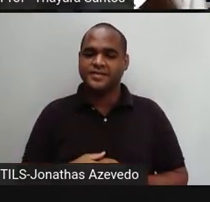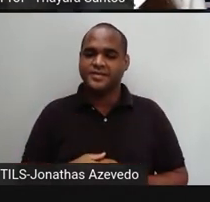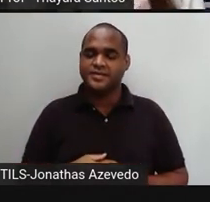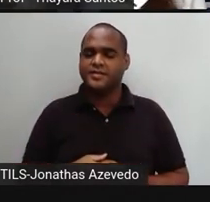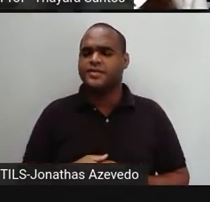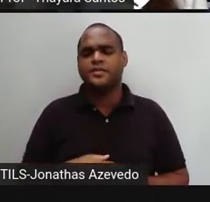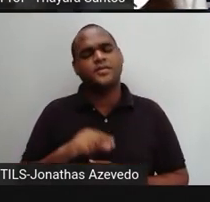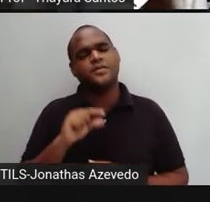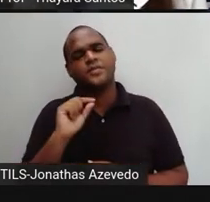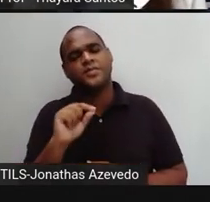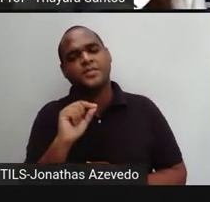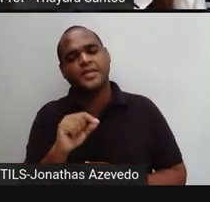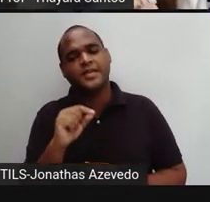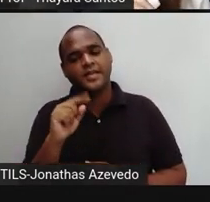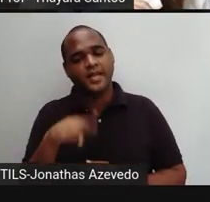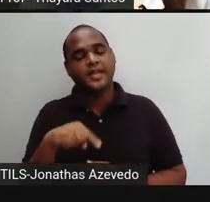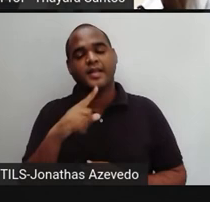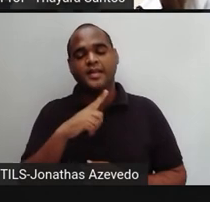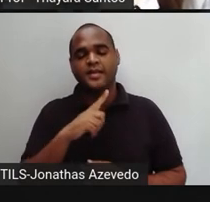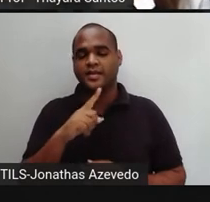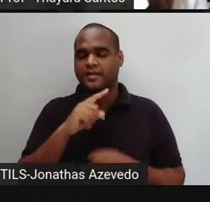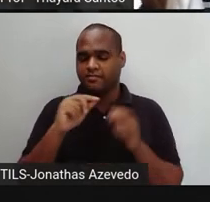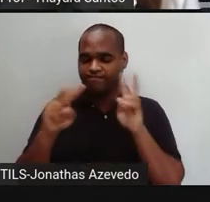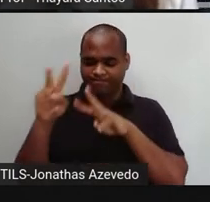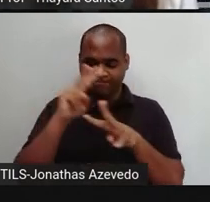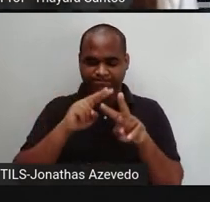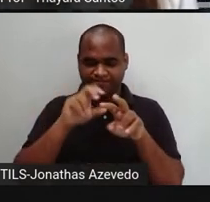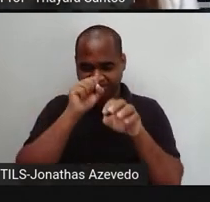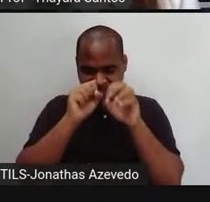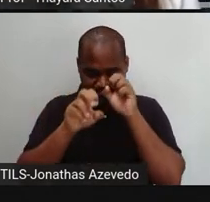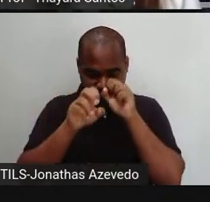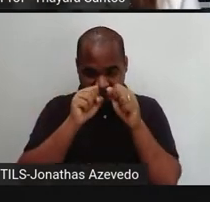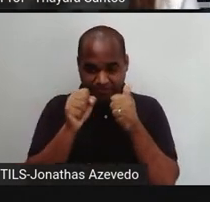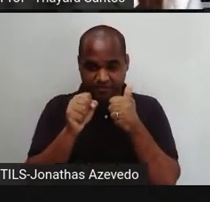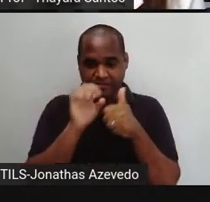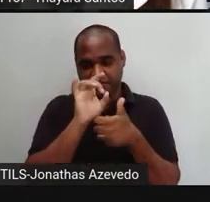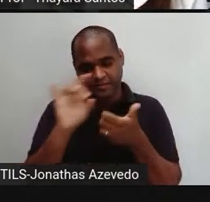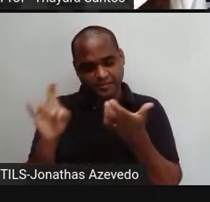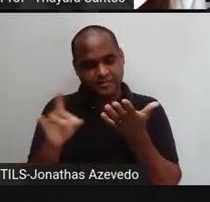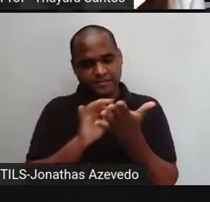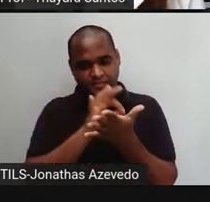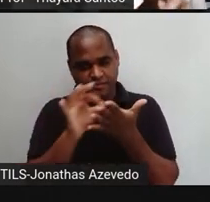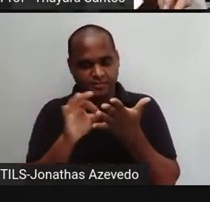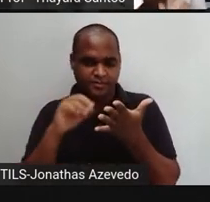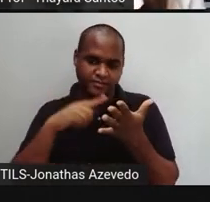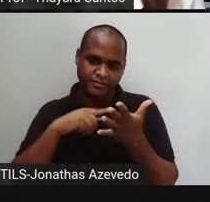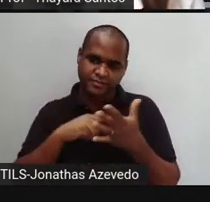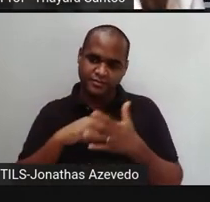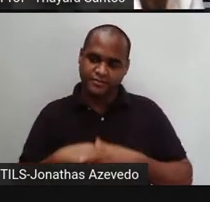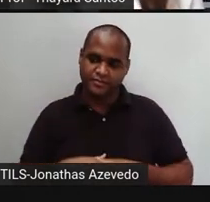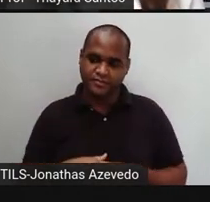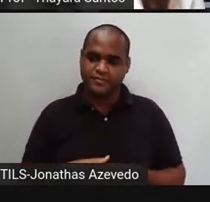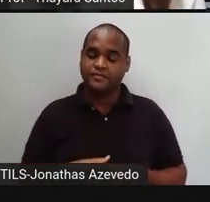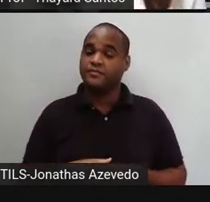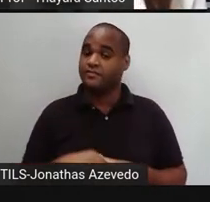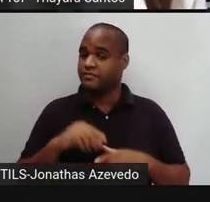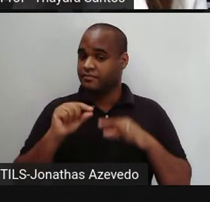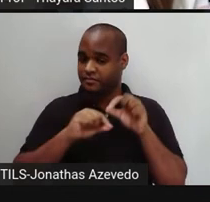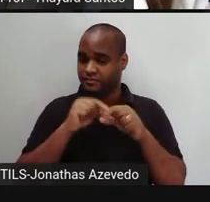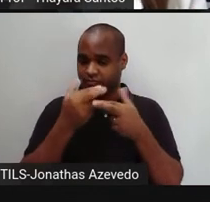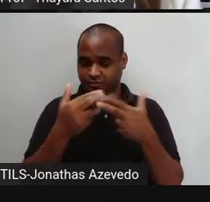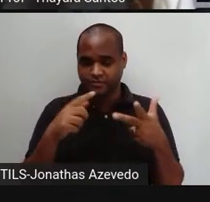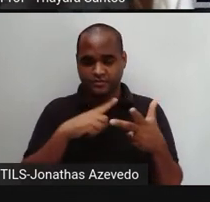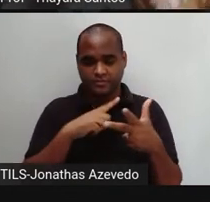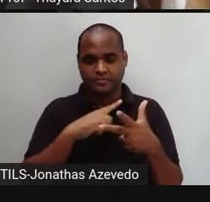esse oxigênio do ar que a gente respira vai parar em cada celulazinha do nosso corpo justamente através desse